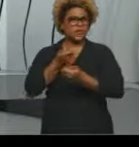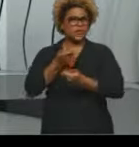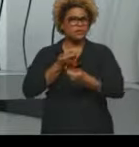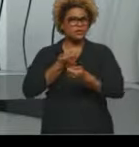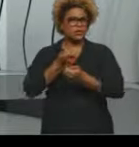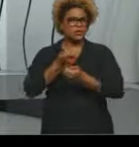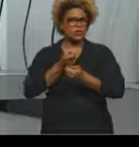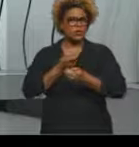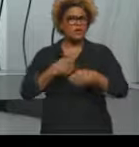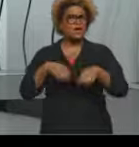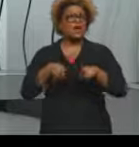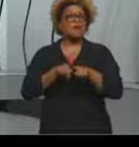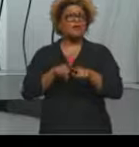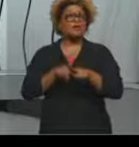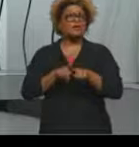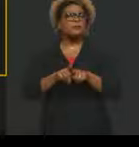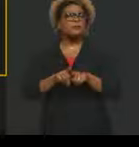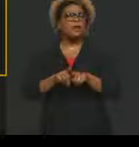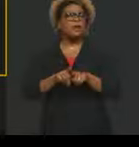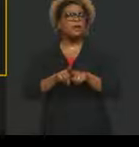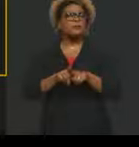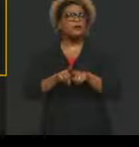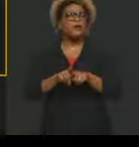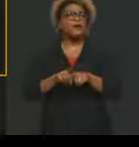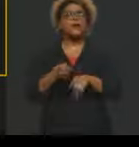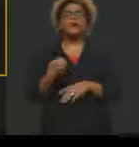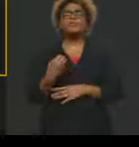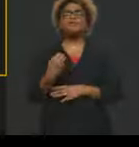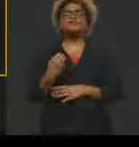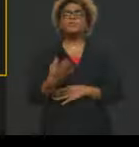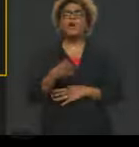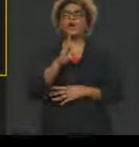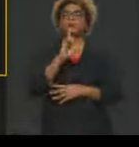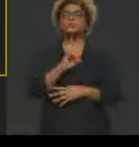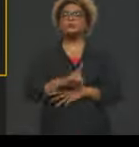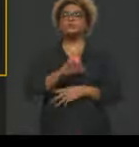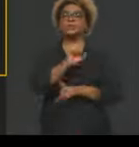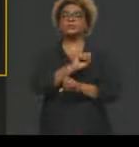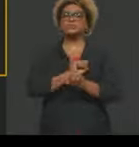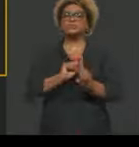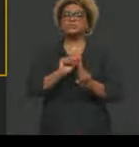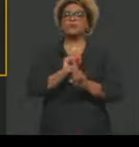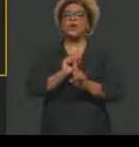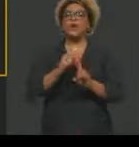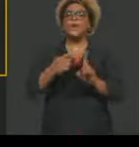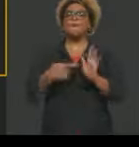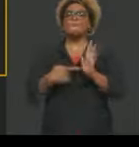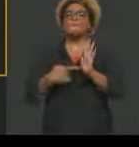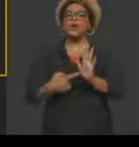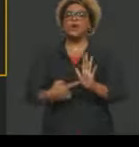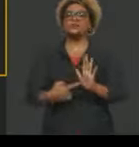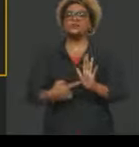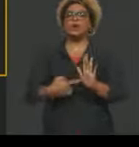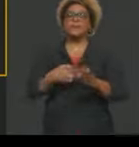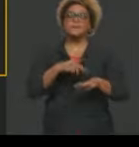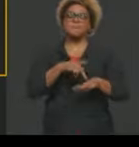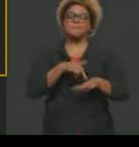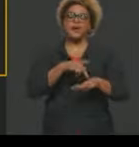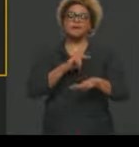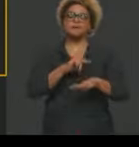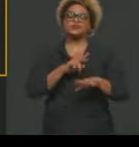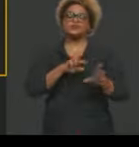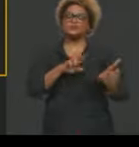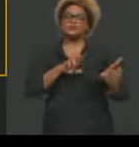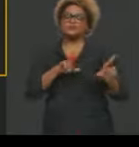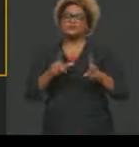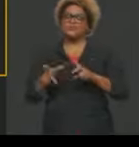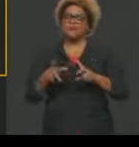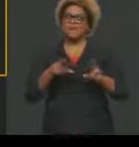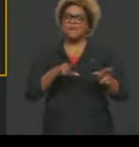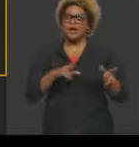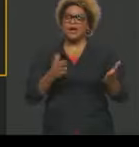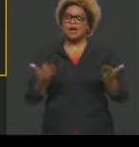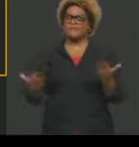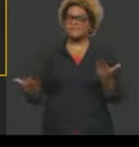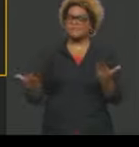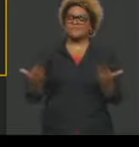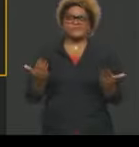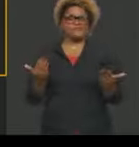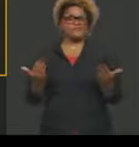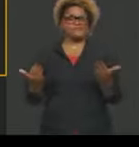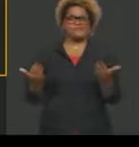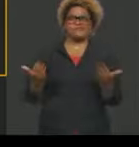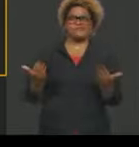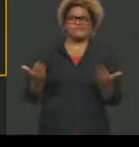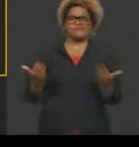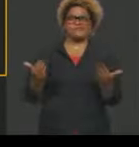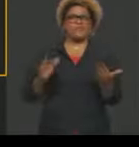oferta de direitos sociais, apresenta a diferença de um país para o outro. Nem todos os países eles se encontram, né, eles